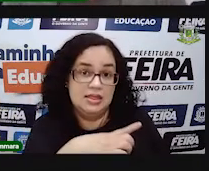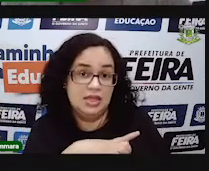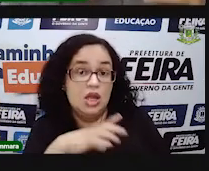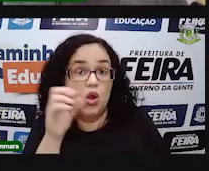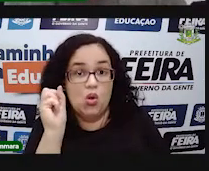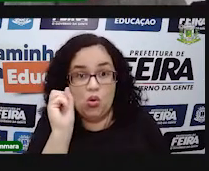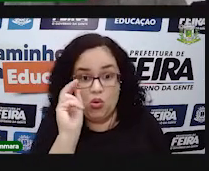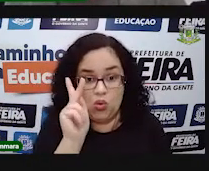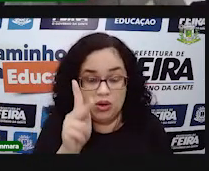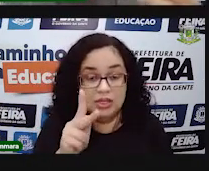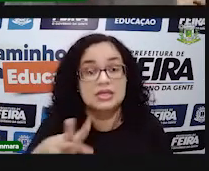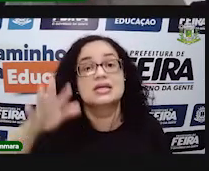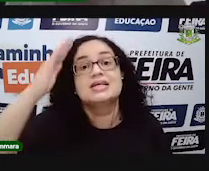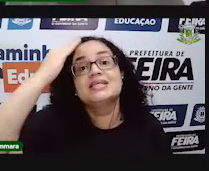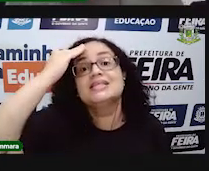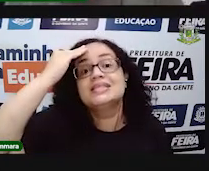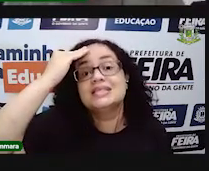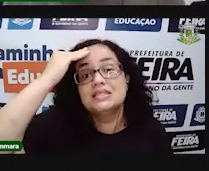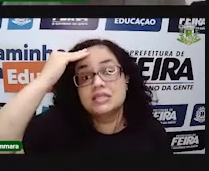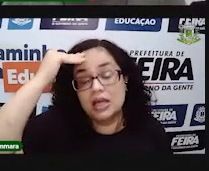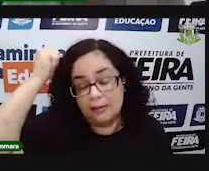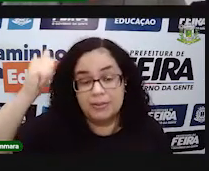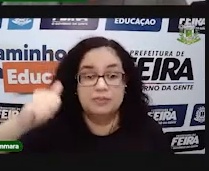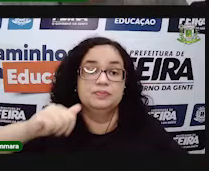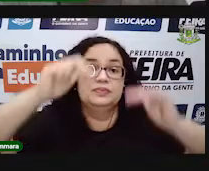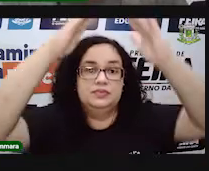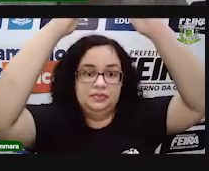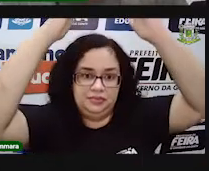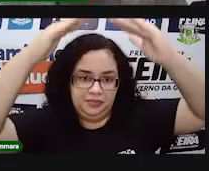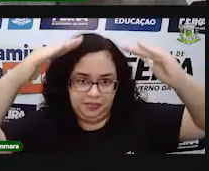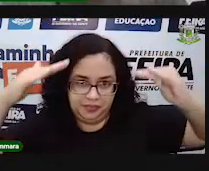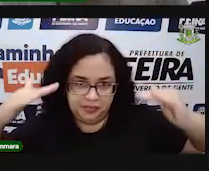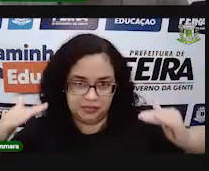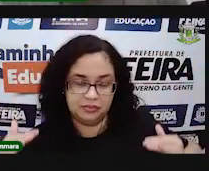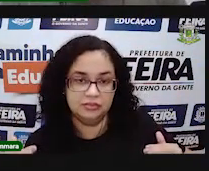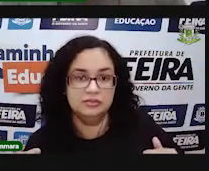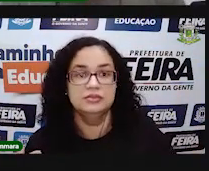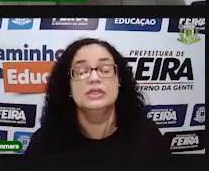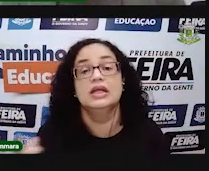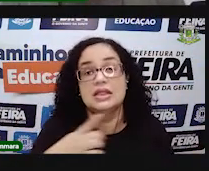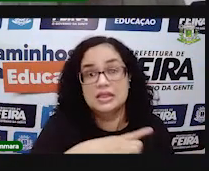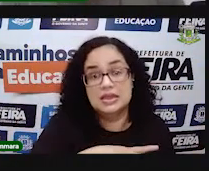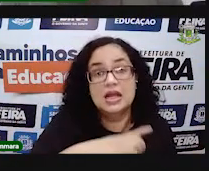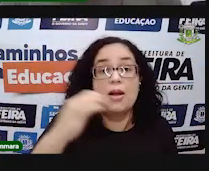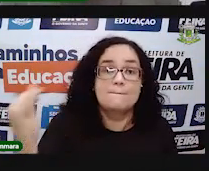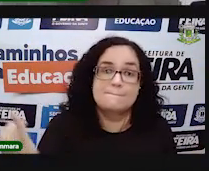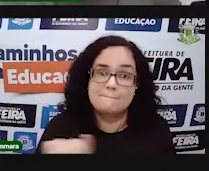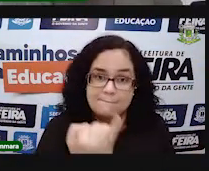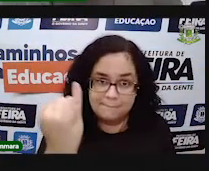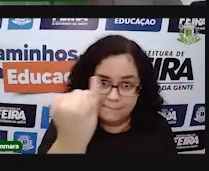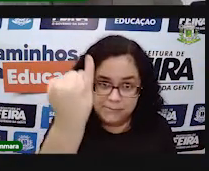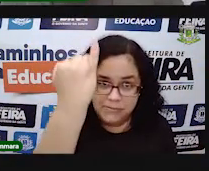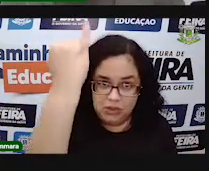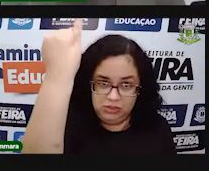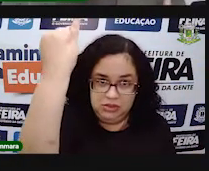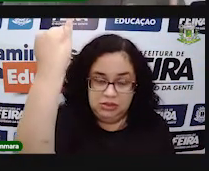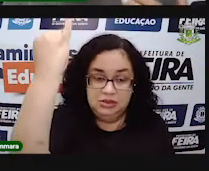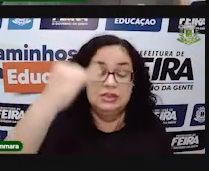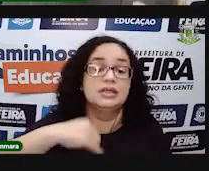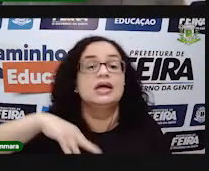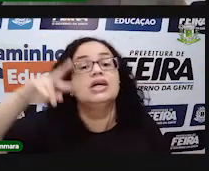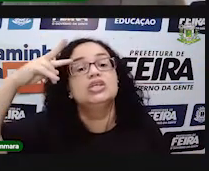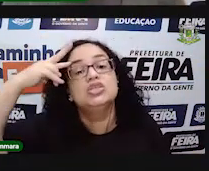Egito e que tem toda uma história que envolve elas, tá bom? O que a gente sabe é que essas pirâmides,